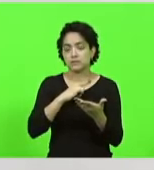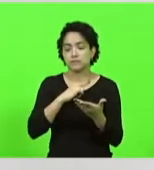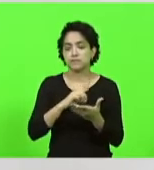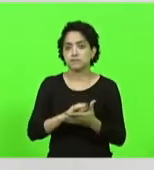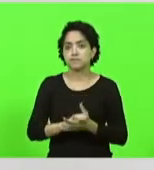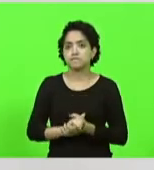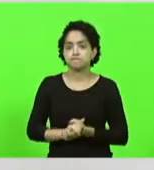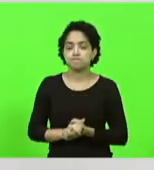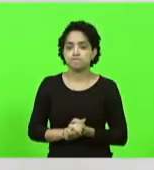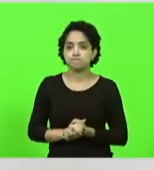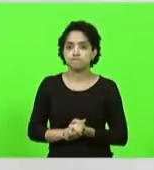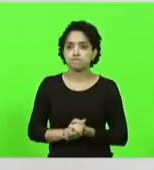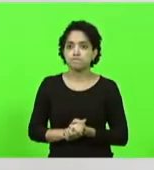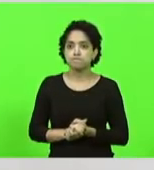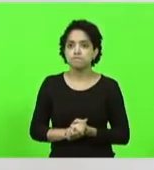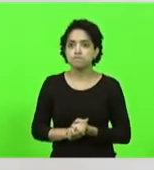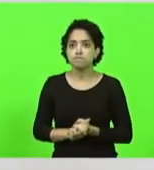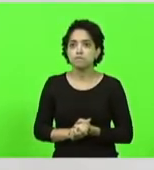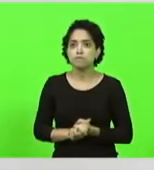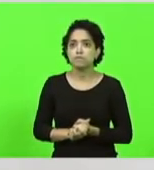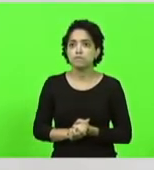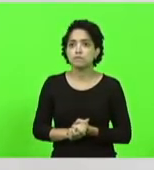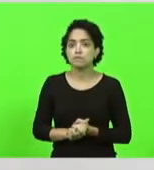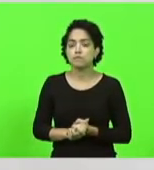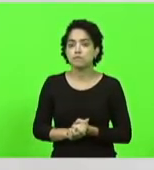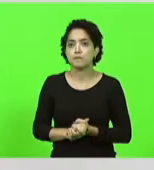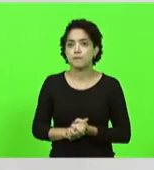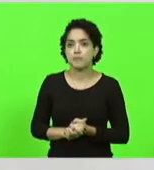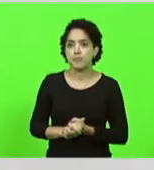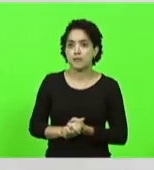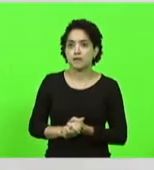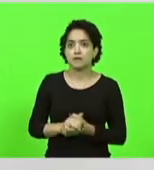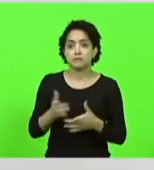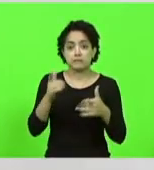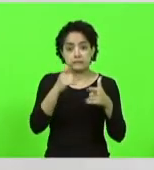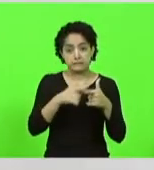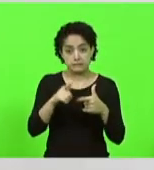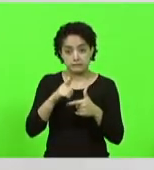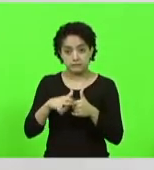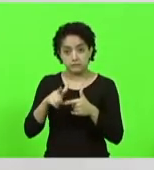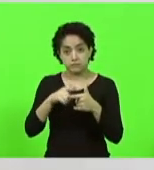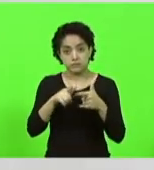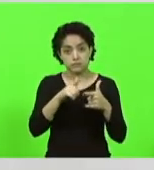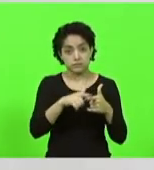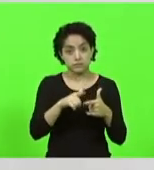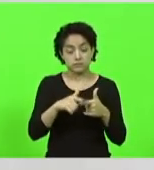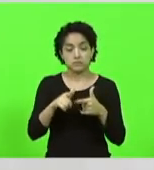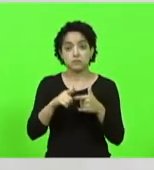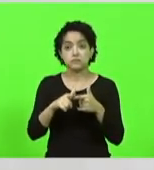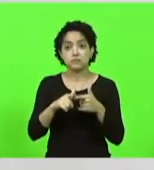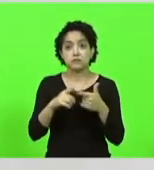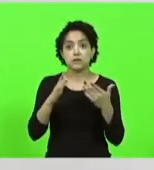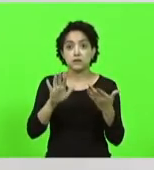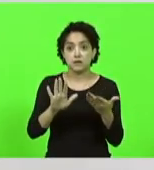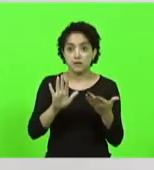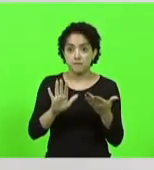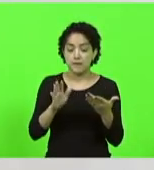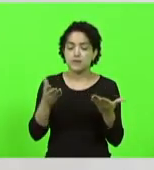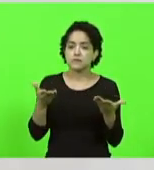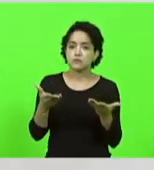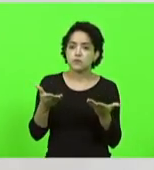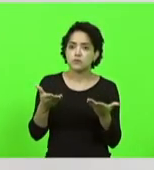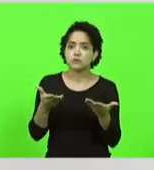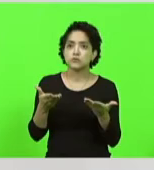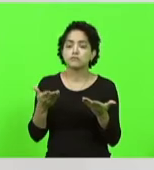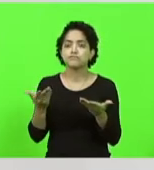é o forno está feito mas aqui aí quando se trata de